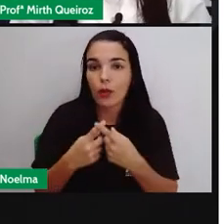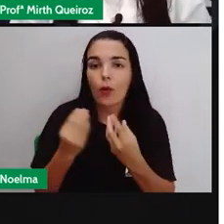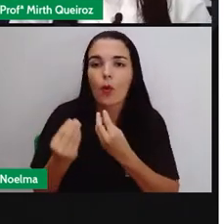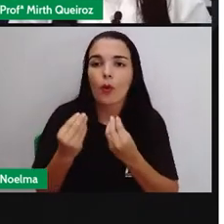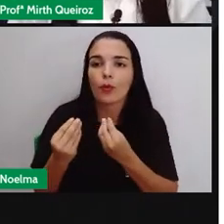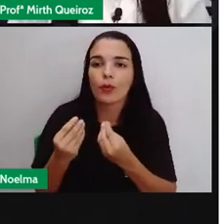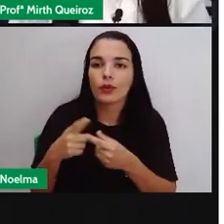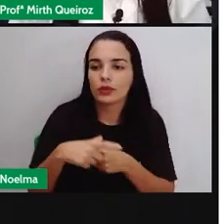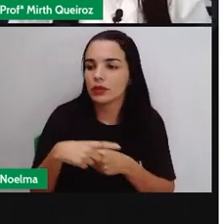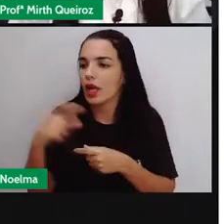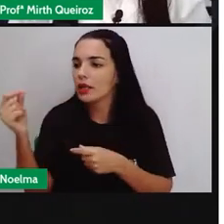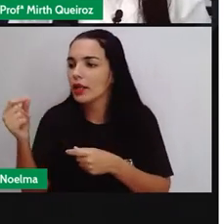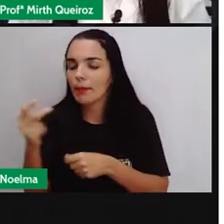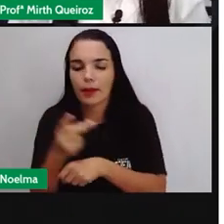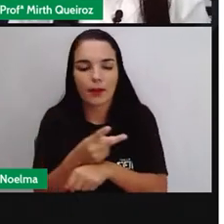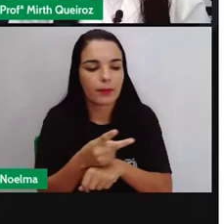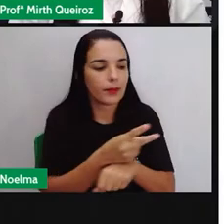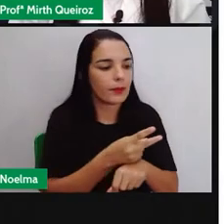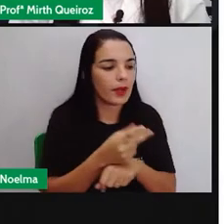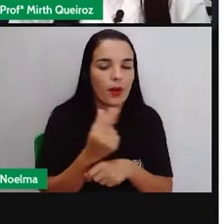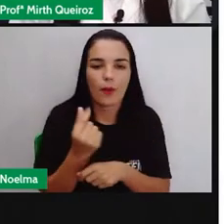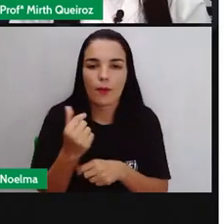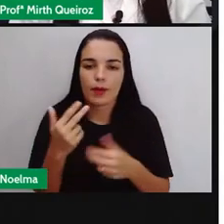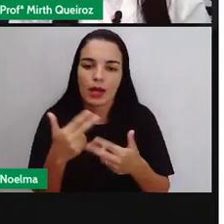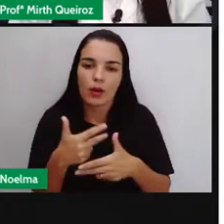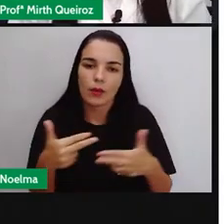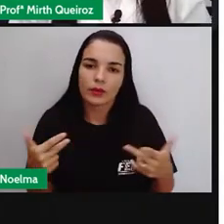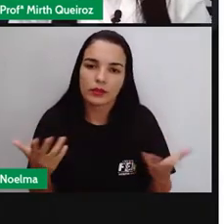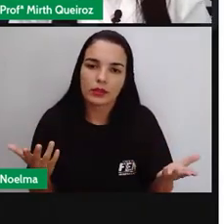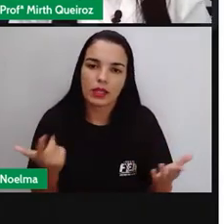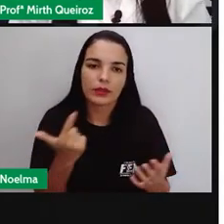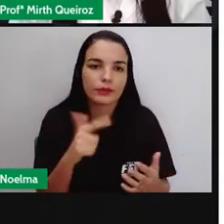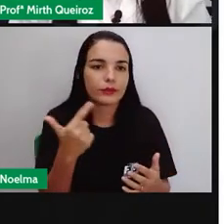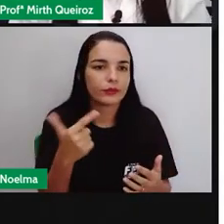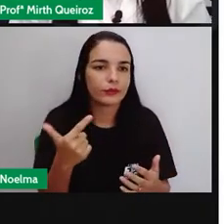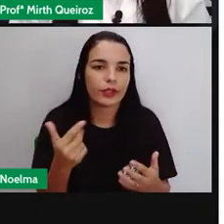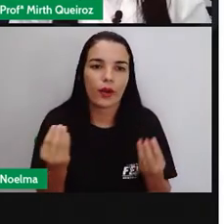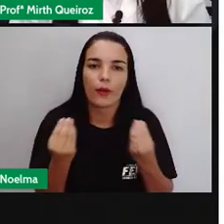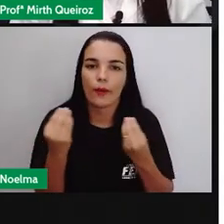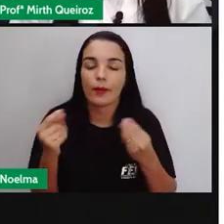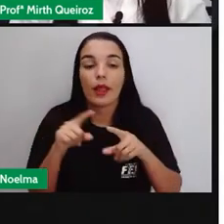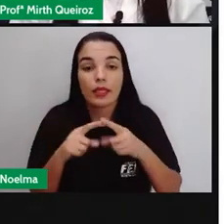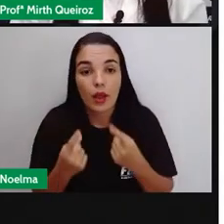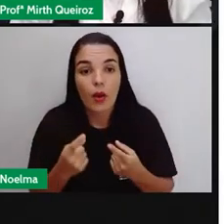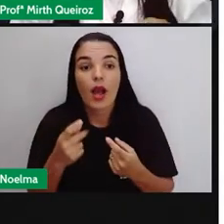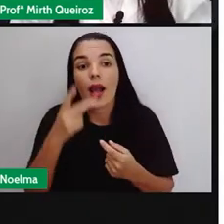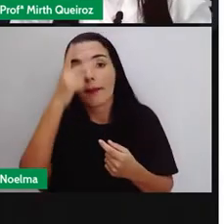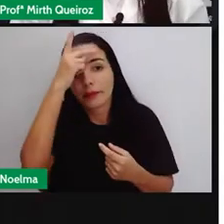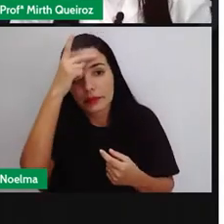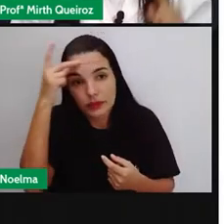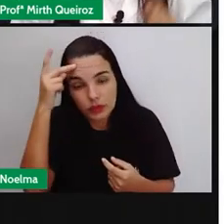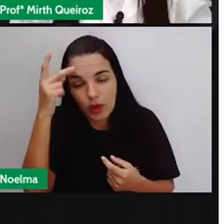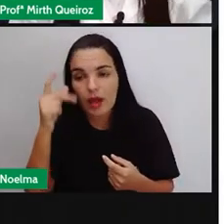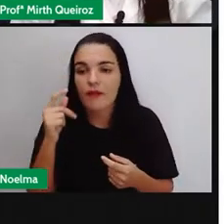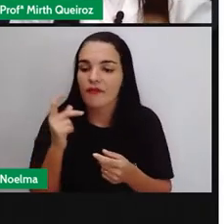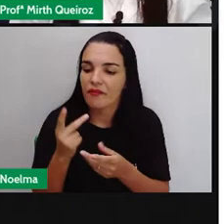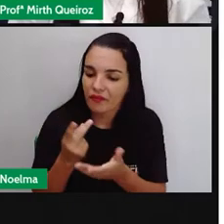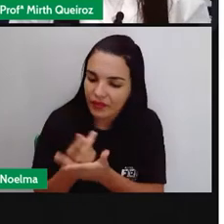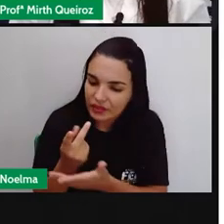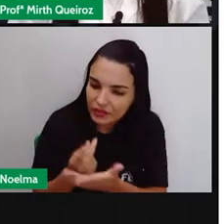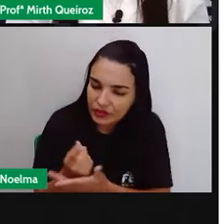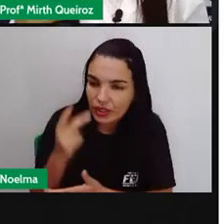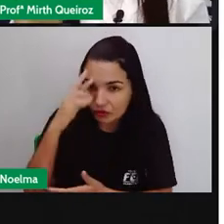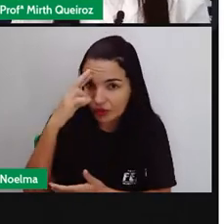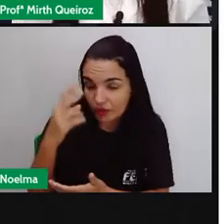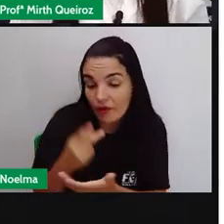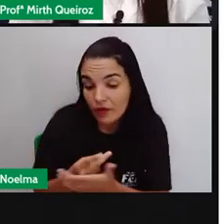sair das fazendas, então eles teriam que comprar mercadorias dos próprios fazendeiros, que era o caso das roupas, dos alimentos e